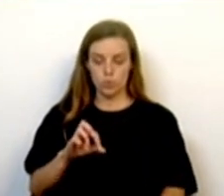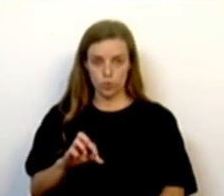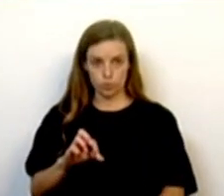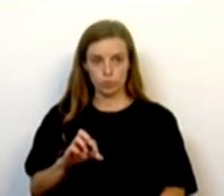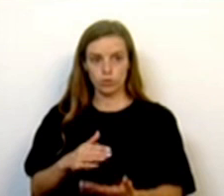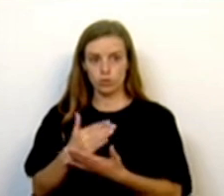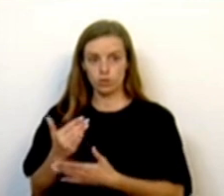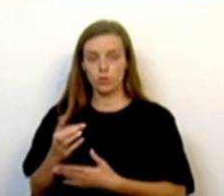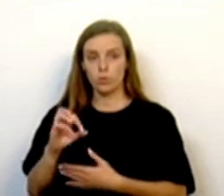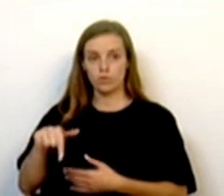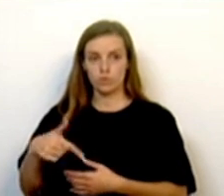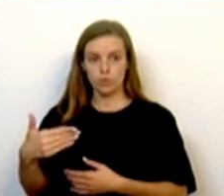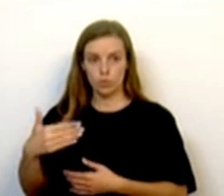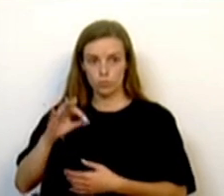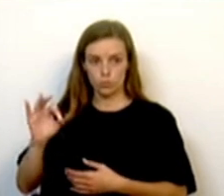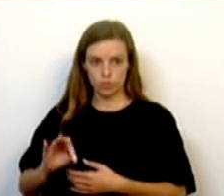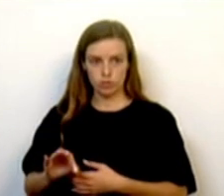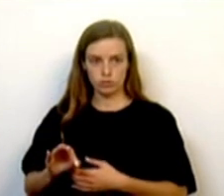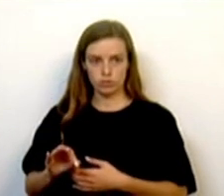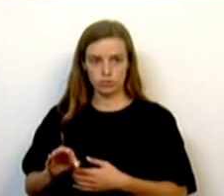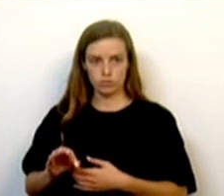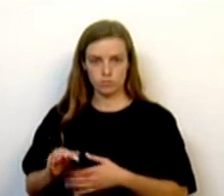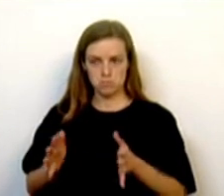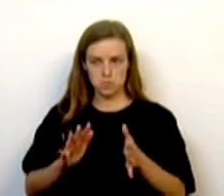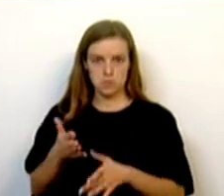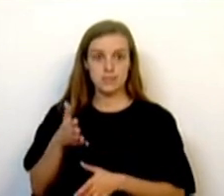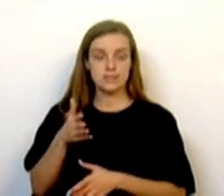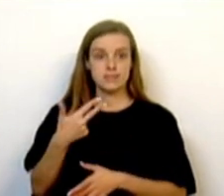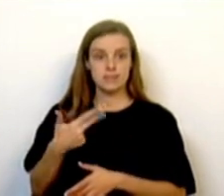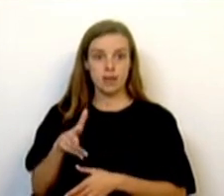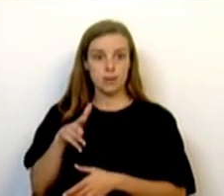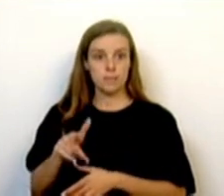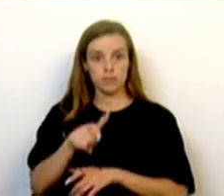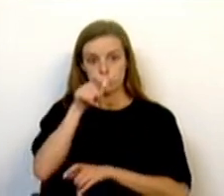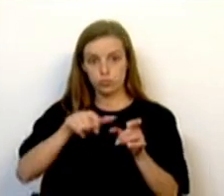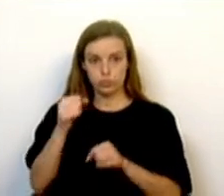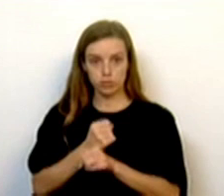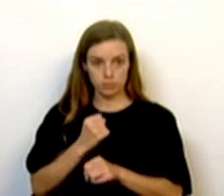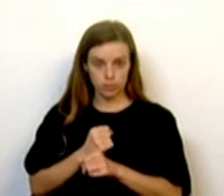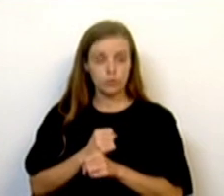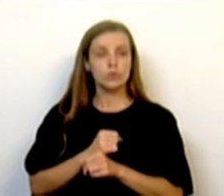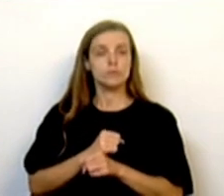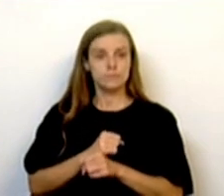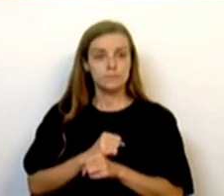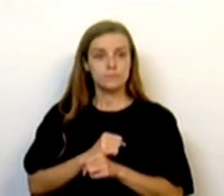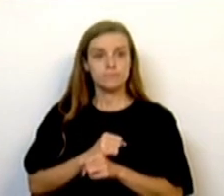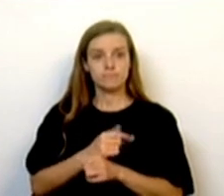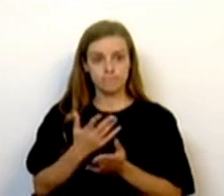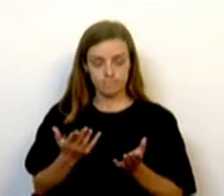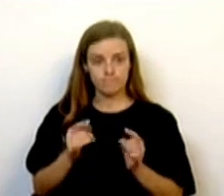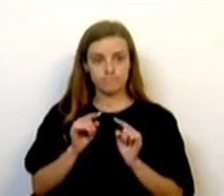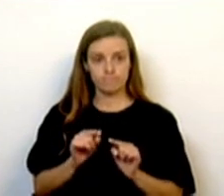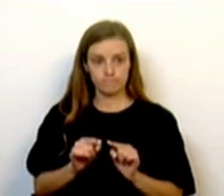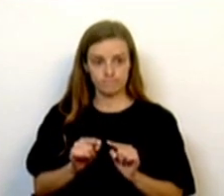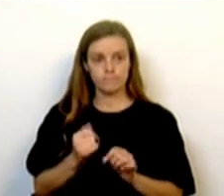,1%. Abrange cerca de 100 mil trabalhadores. Depois, este ano, as portarias de extensão, que é um ato